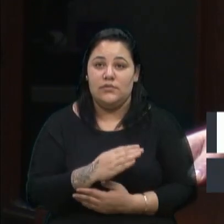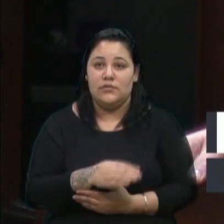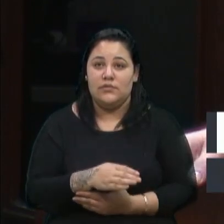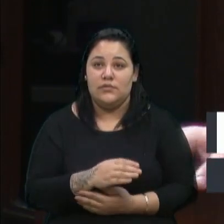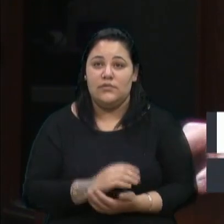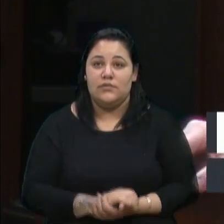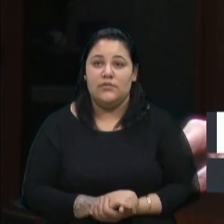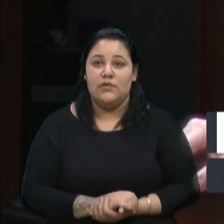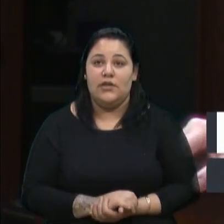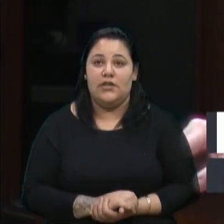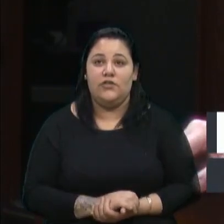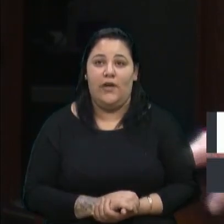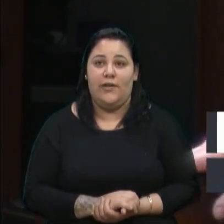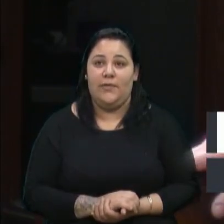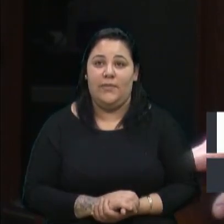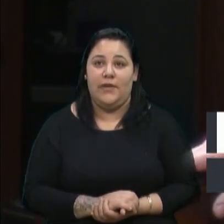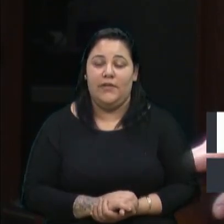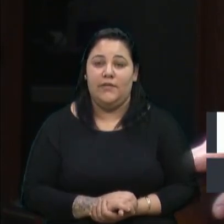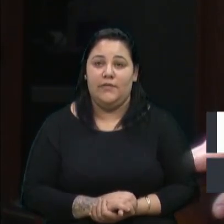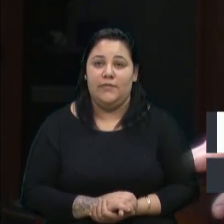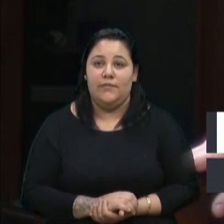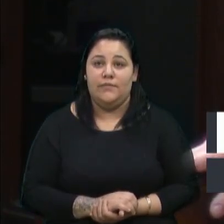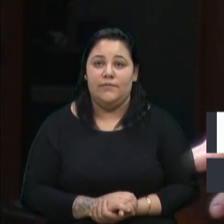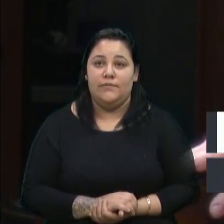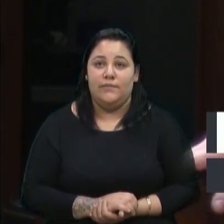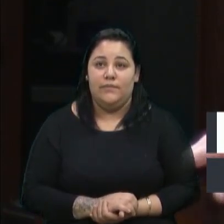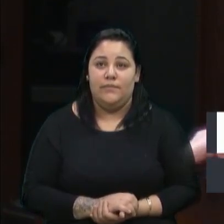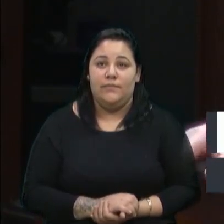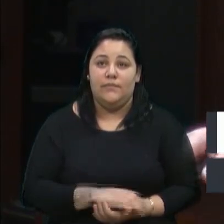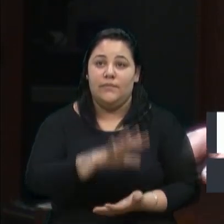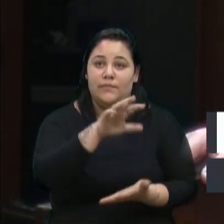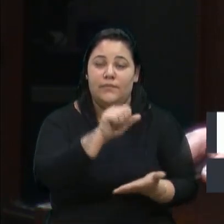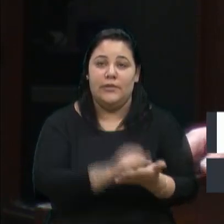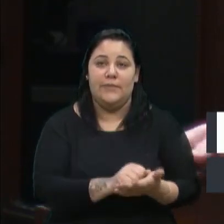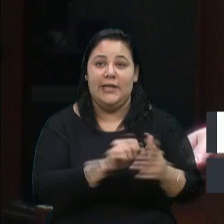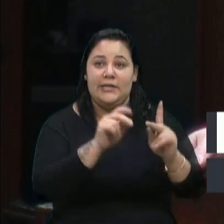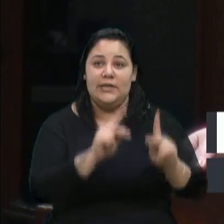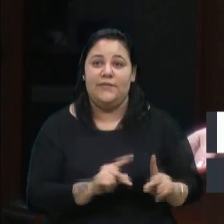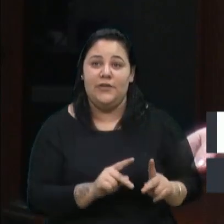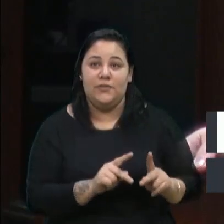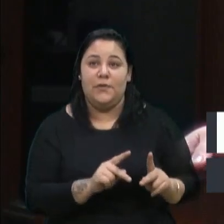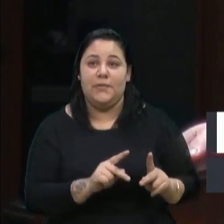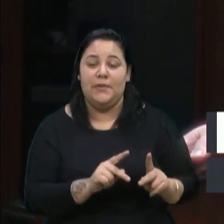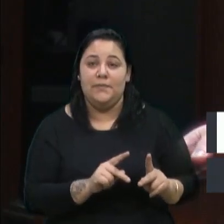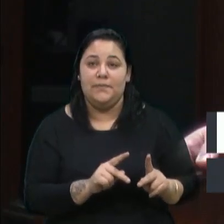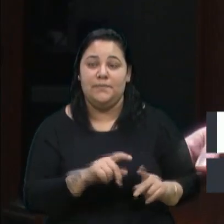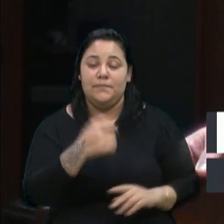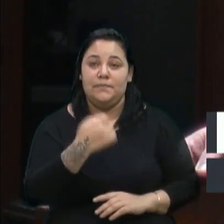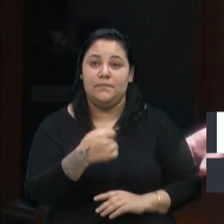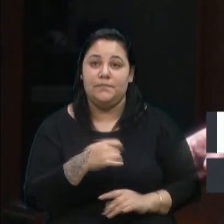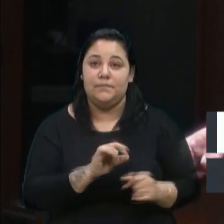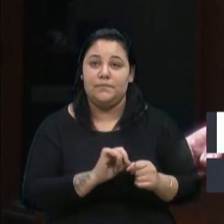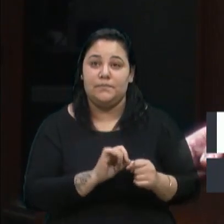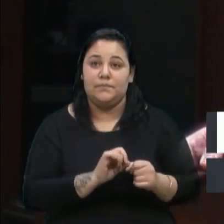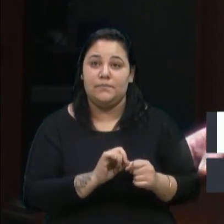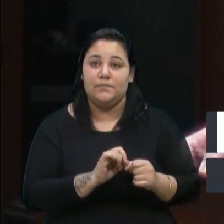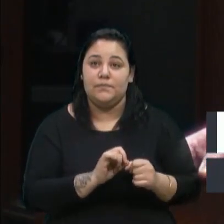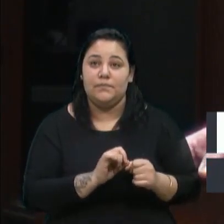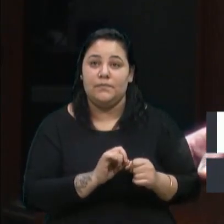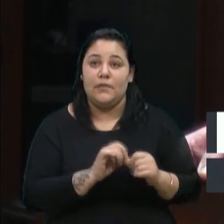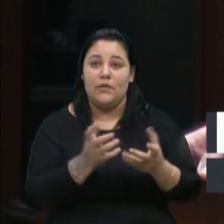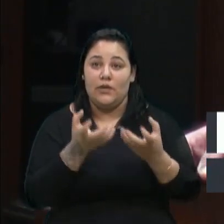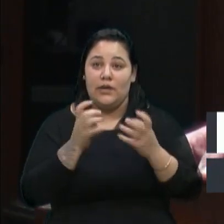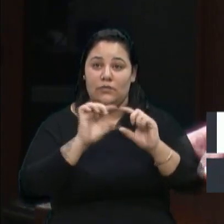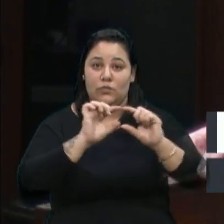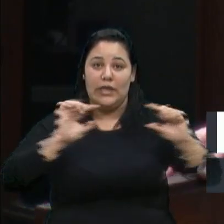Então, para que a gente possa cadastrar essas pessoas, elas precisam se, vamos dizer assim, cadastrar no link. Gostaria de deixar o